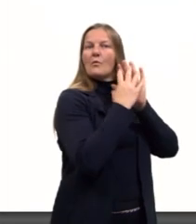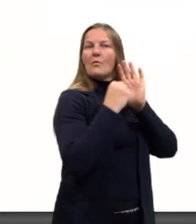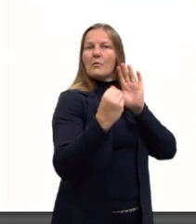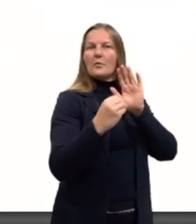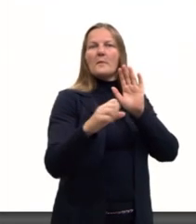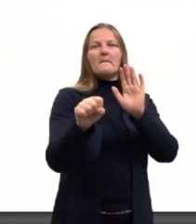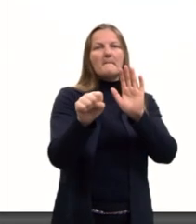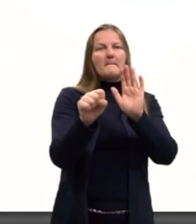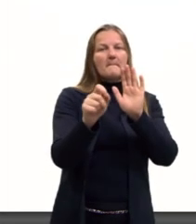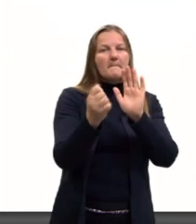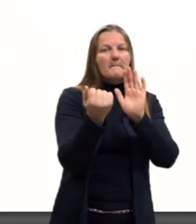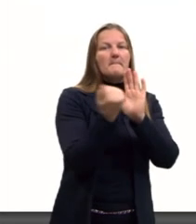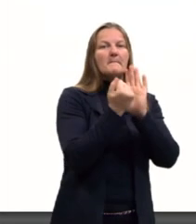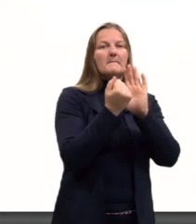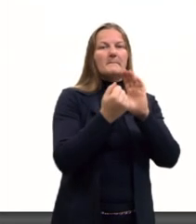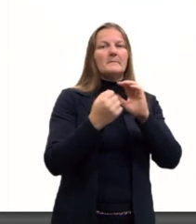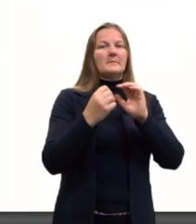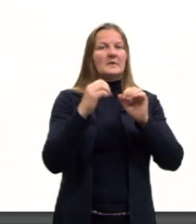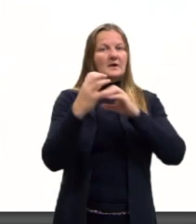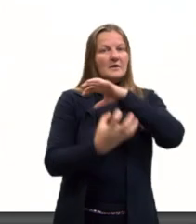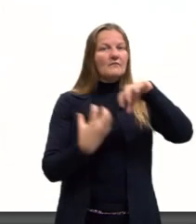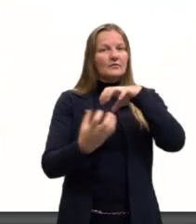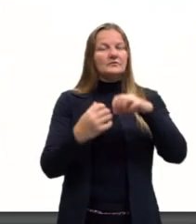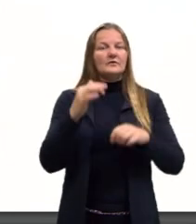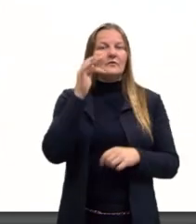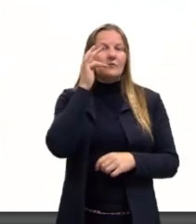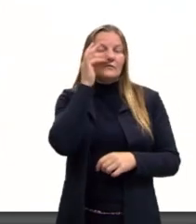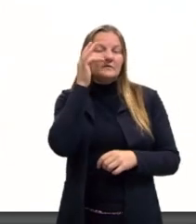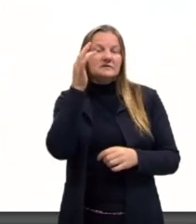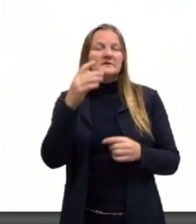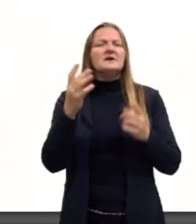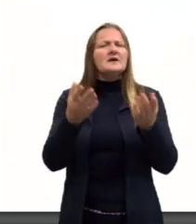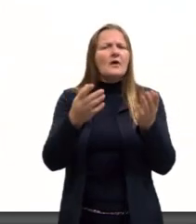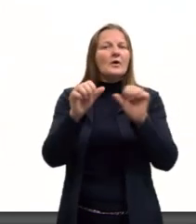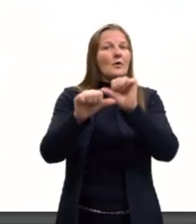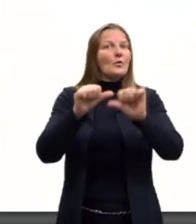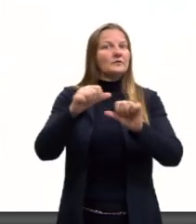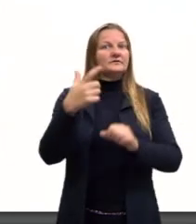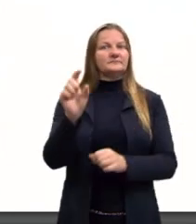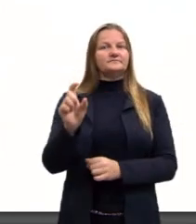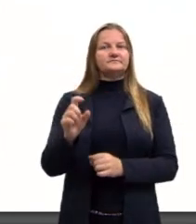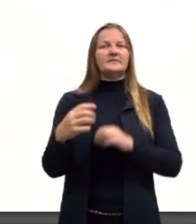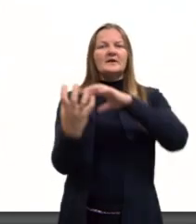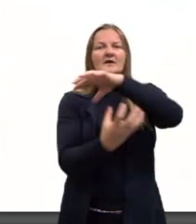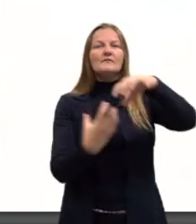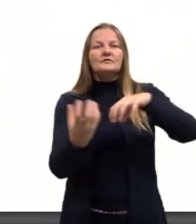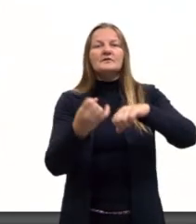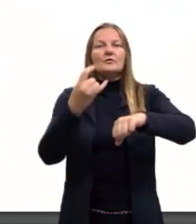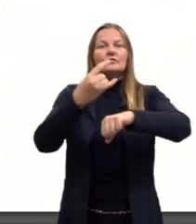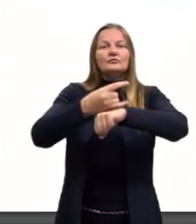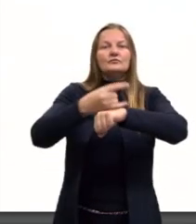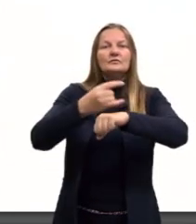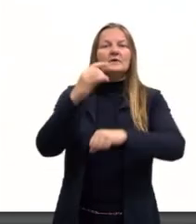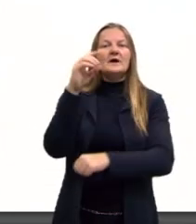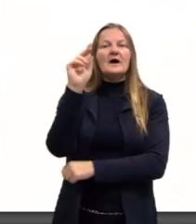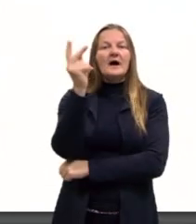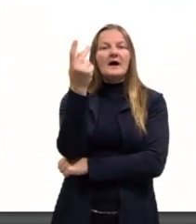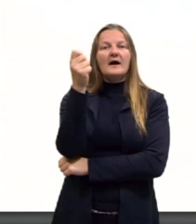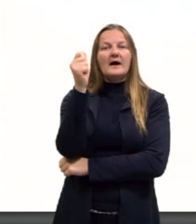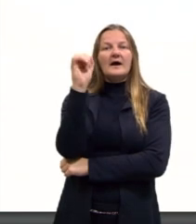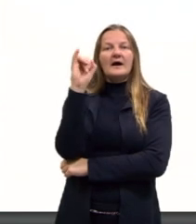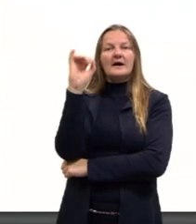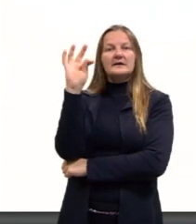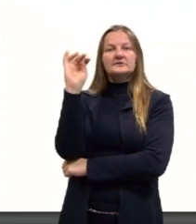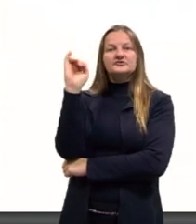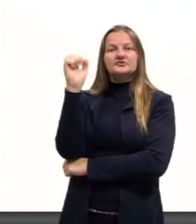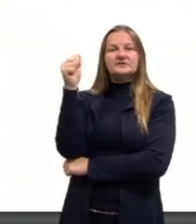nossa forma de organizar a nossa sociedade. E a Revolução Haitiana? Vocês já ouviram falar? Ela foi muito importante também. Foi